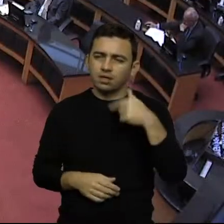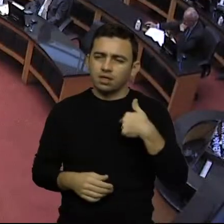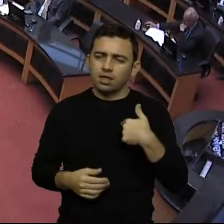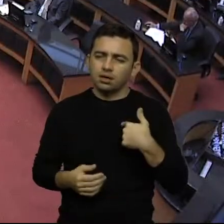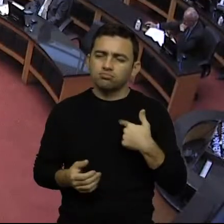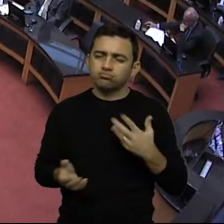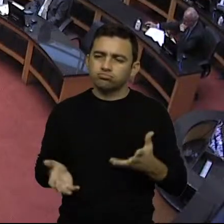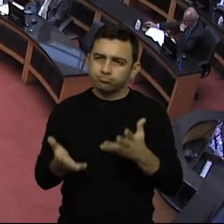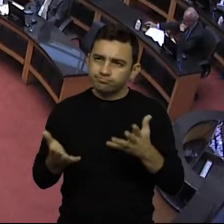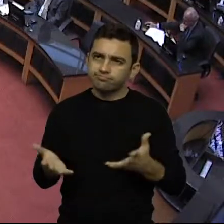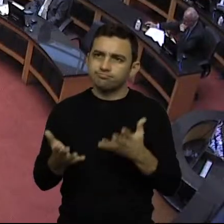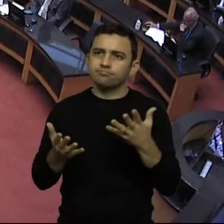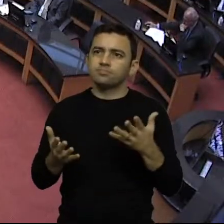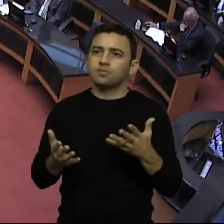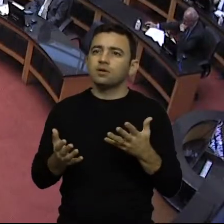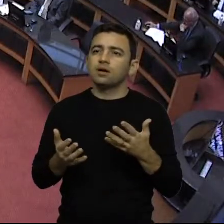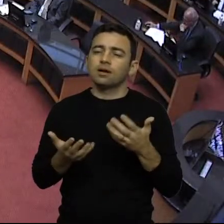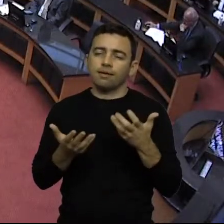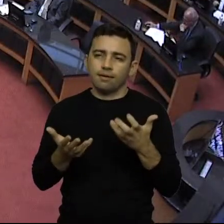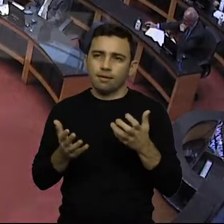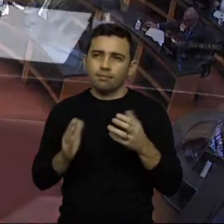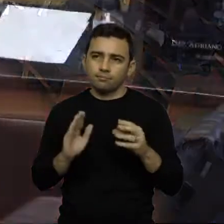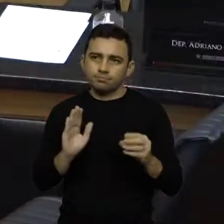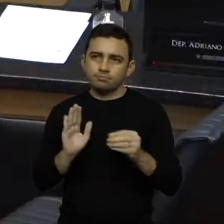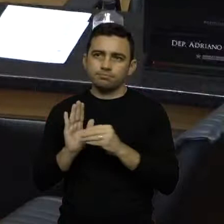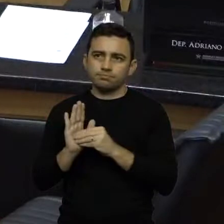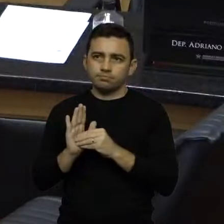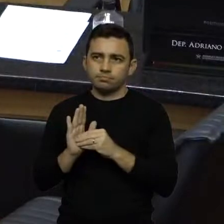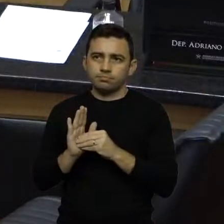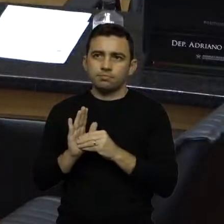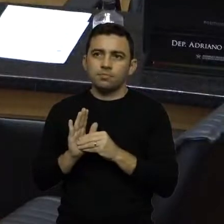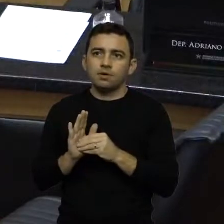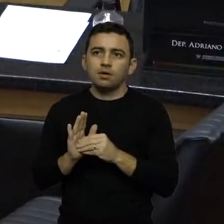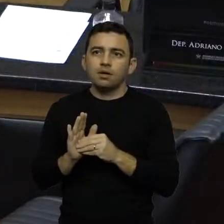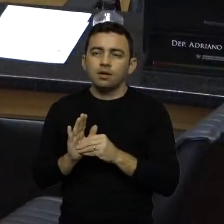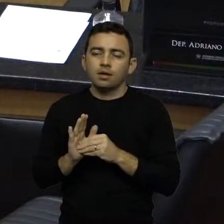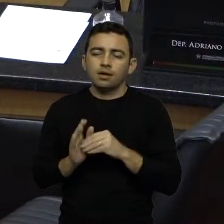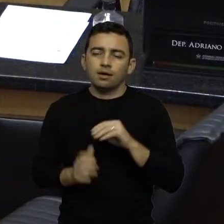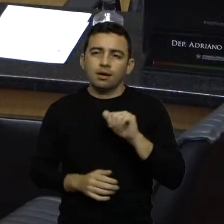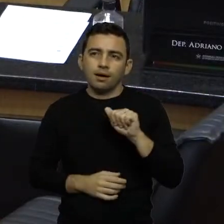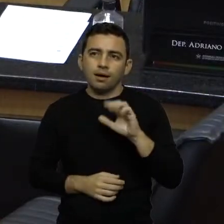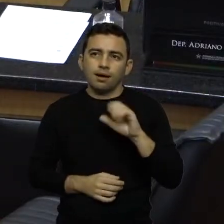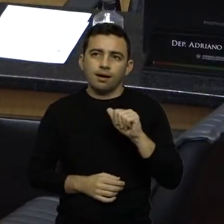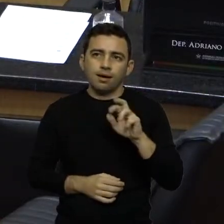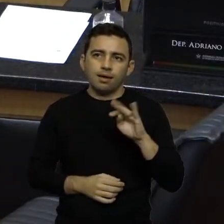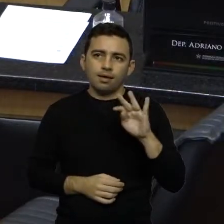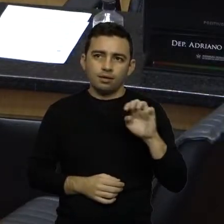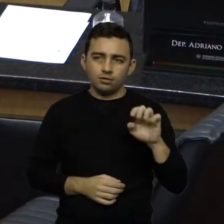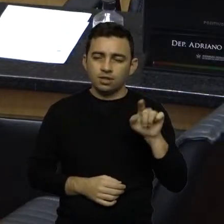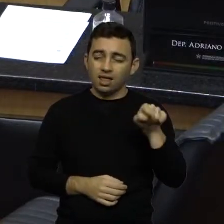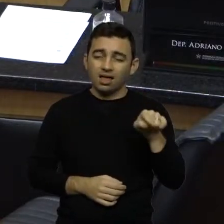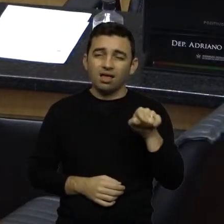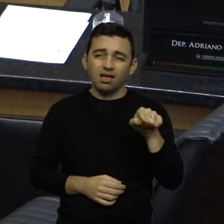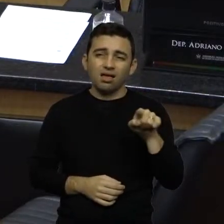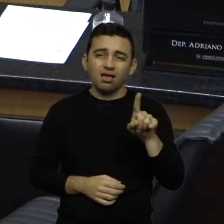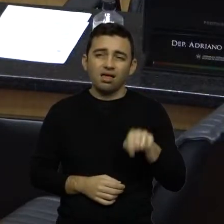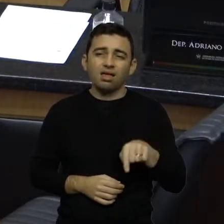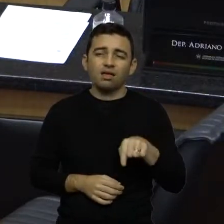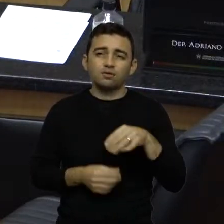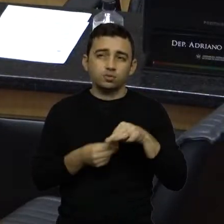para protocolar esse projeto de lei veio da ACAERT, uma instituição referência no nosso Estado, que até,